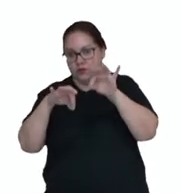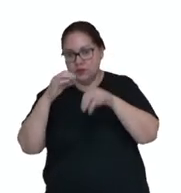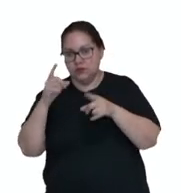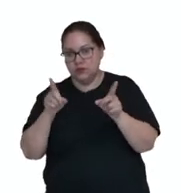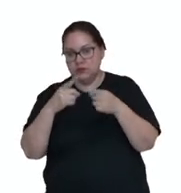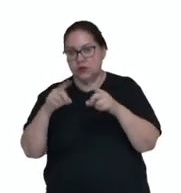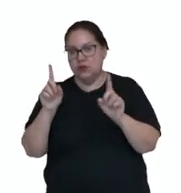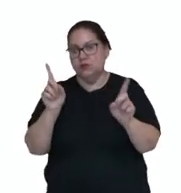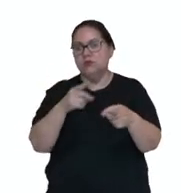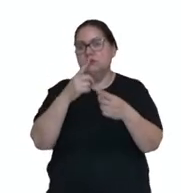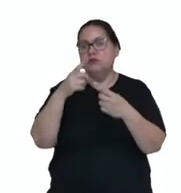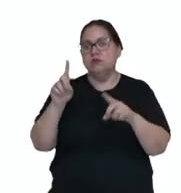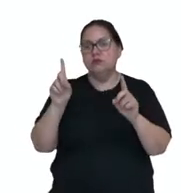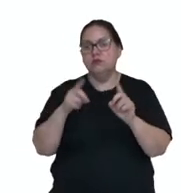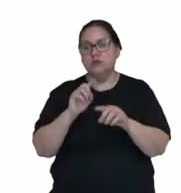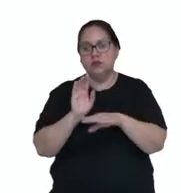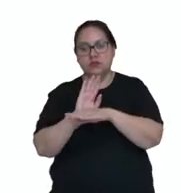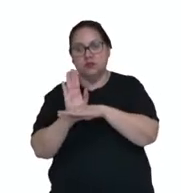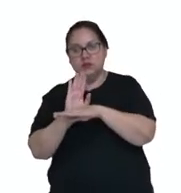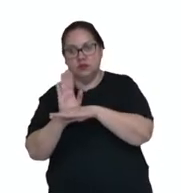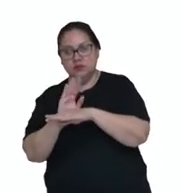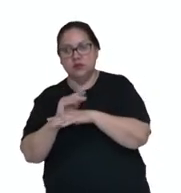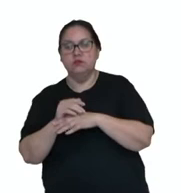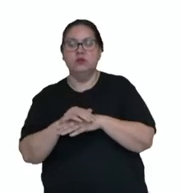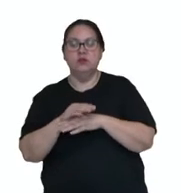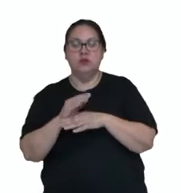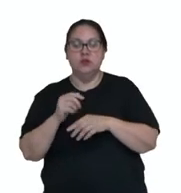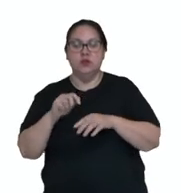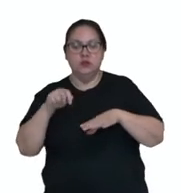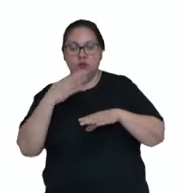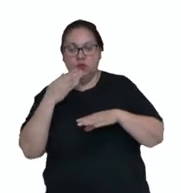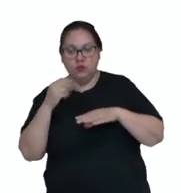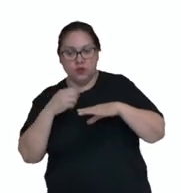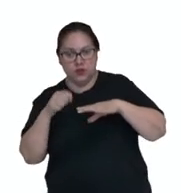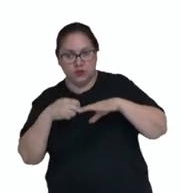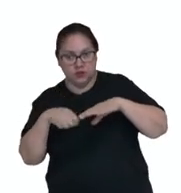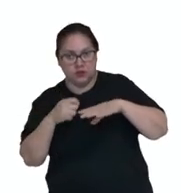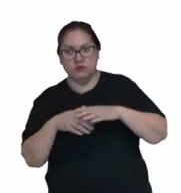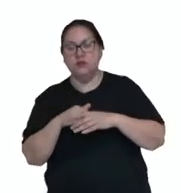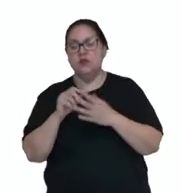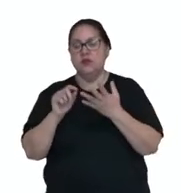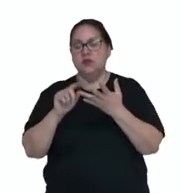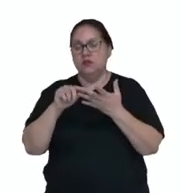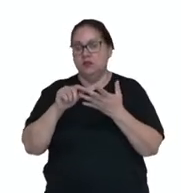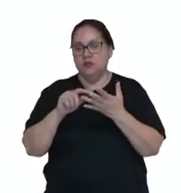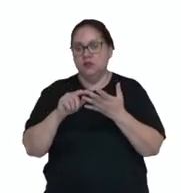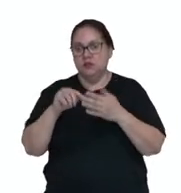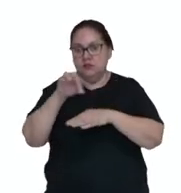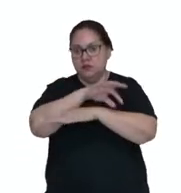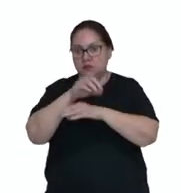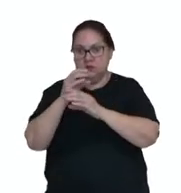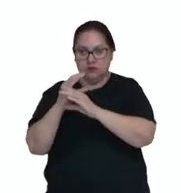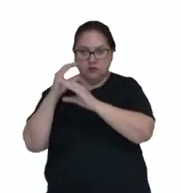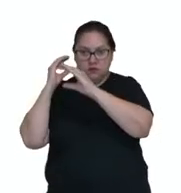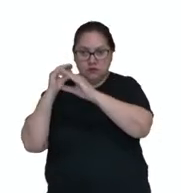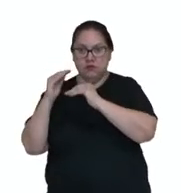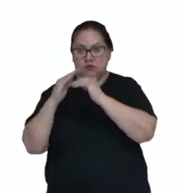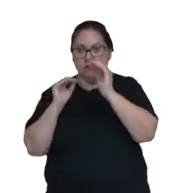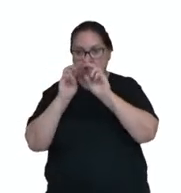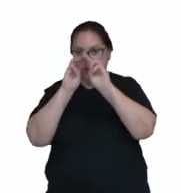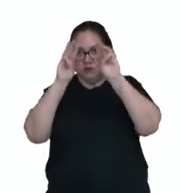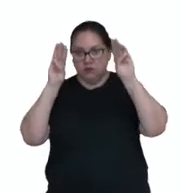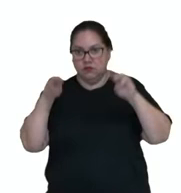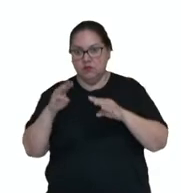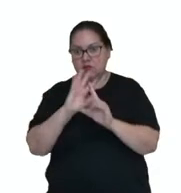para a orquestra, cinematográfica, um filme gastronômico, uma receita culinária, da engenharia, uma obra arquitetônica,